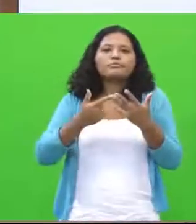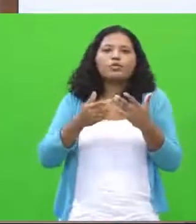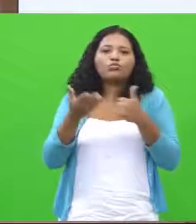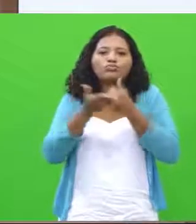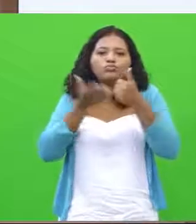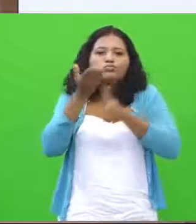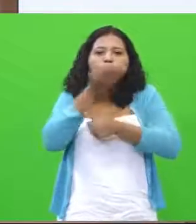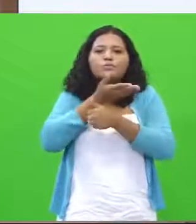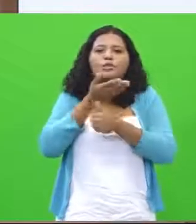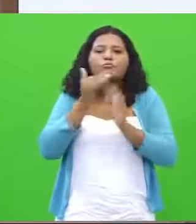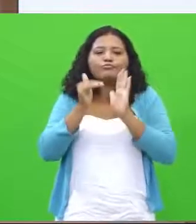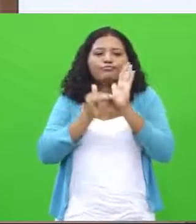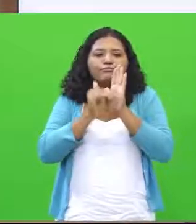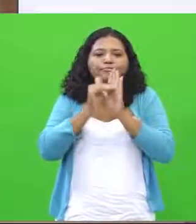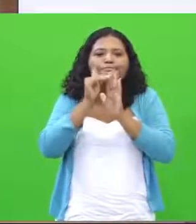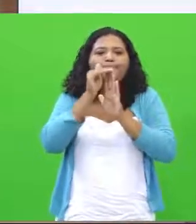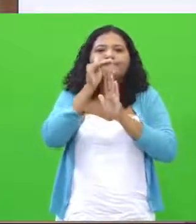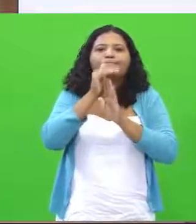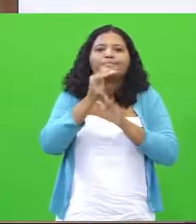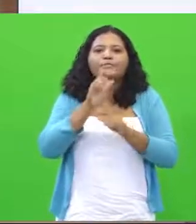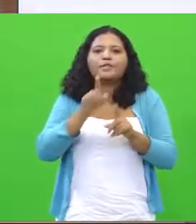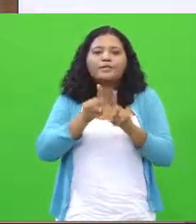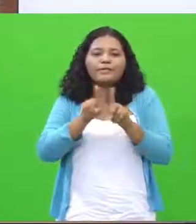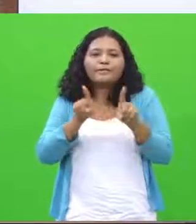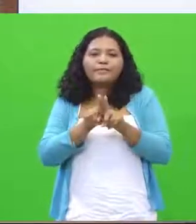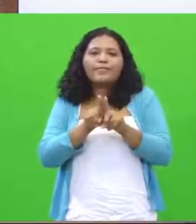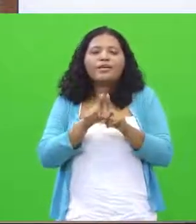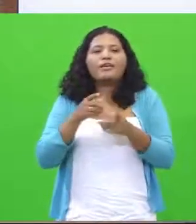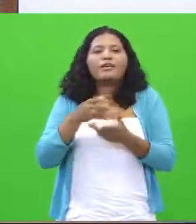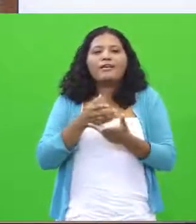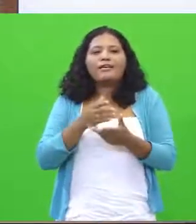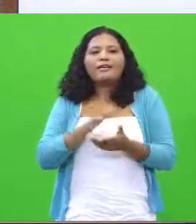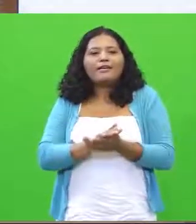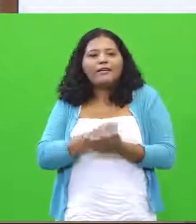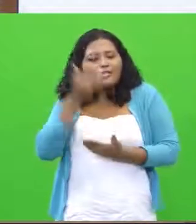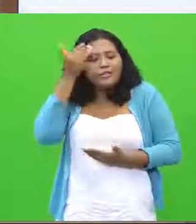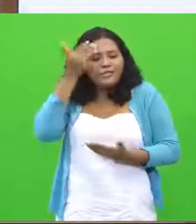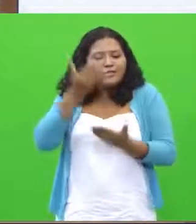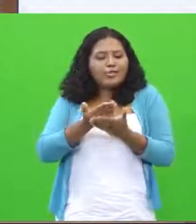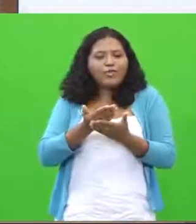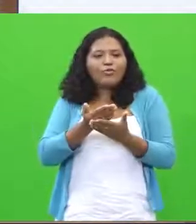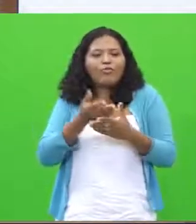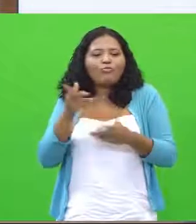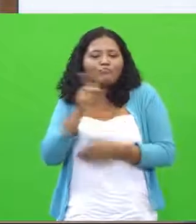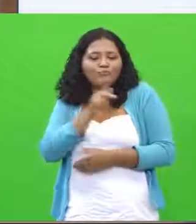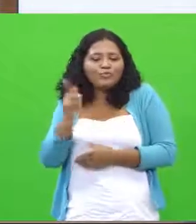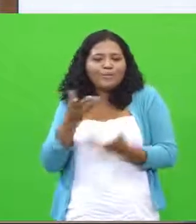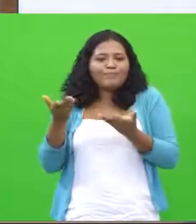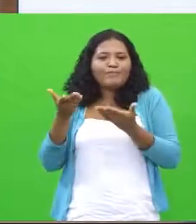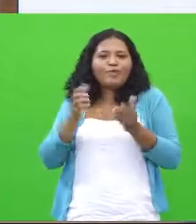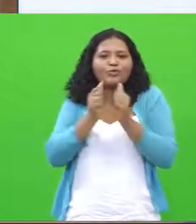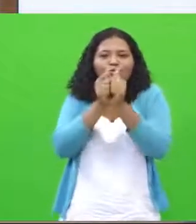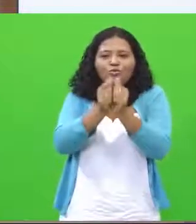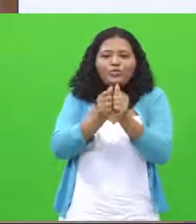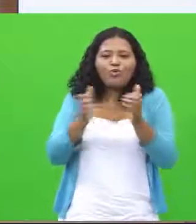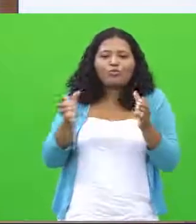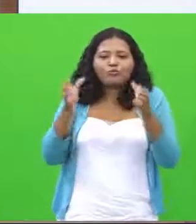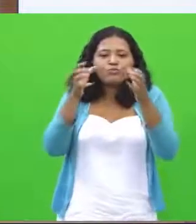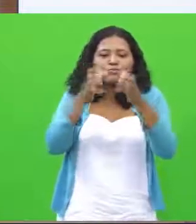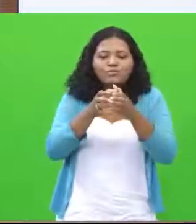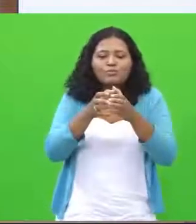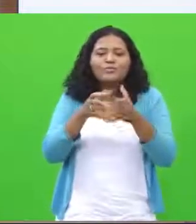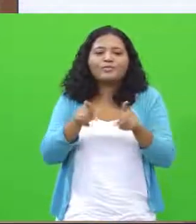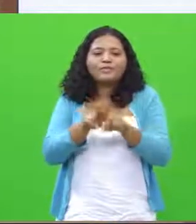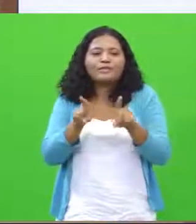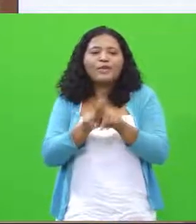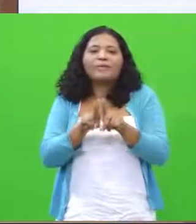de dificuldade. Mas assim, eu acredito, espero junto com a Carol e com a equipe, porque nós somos uma equipe. Nós temos